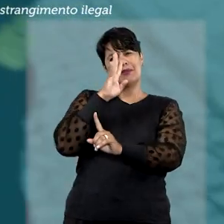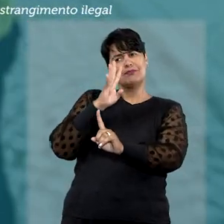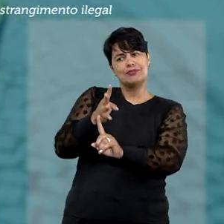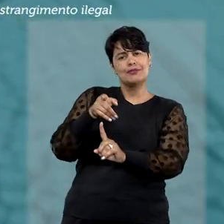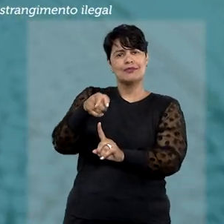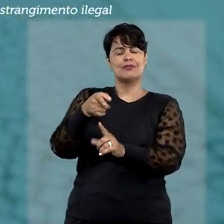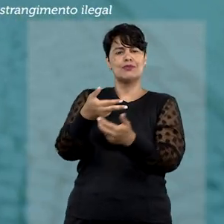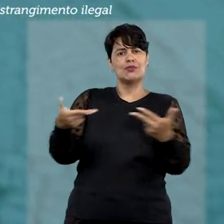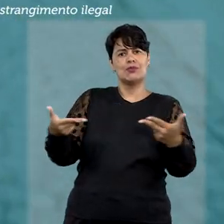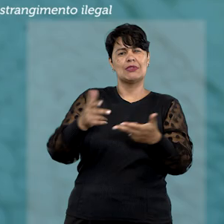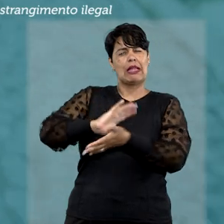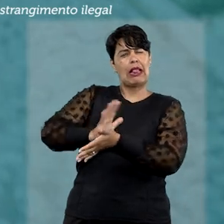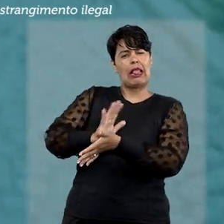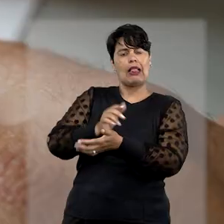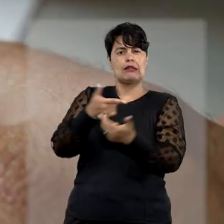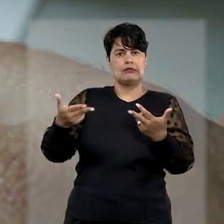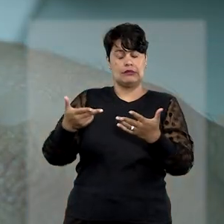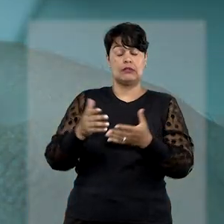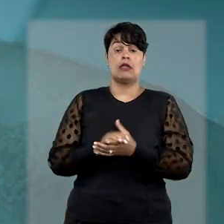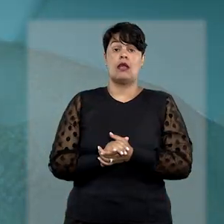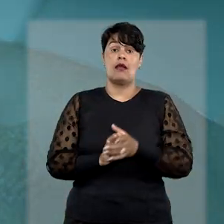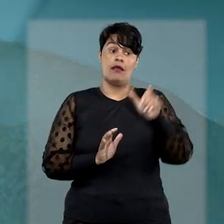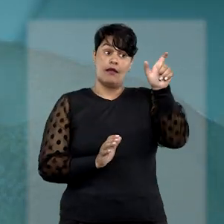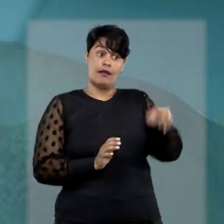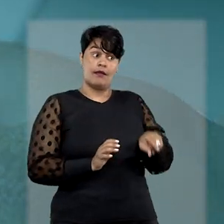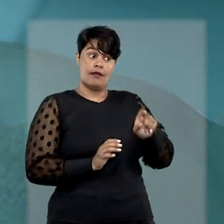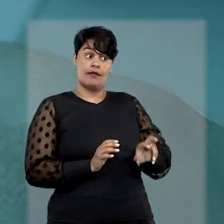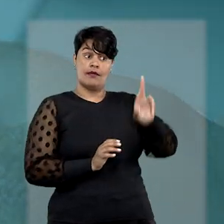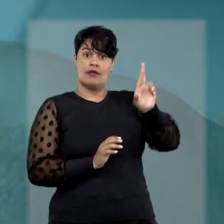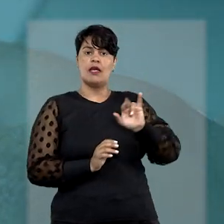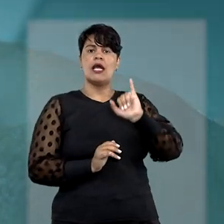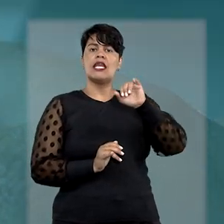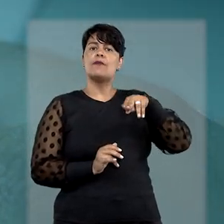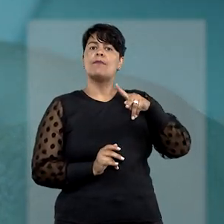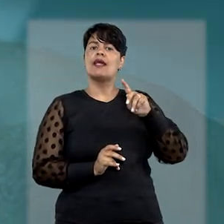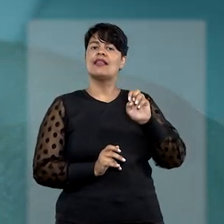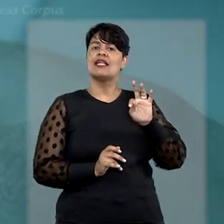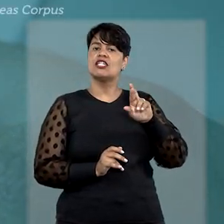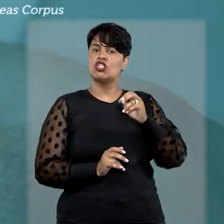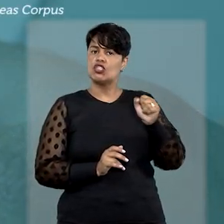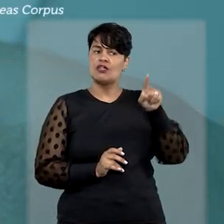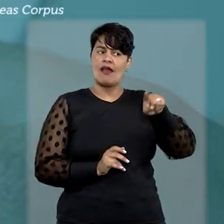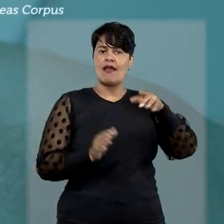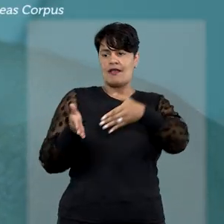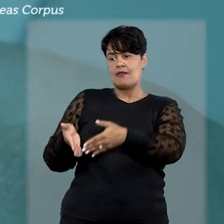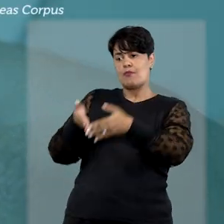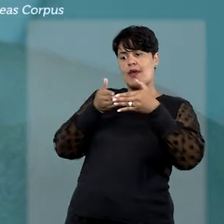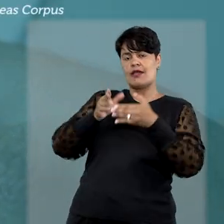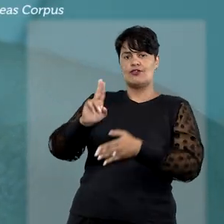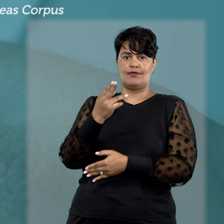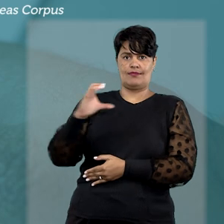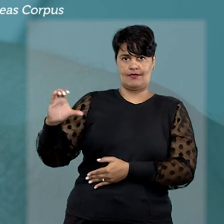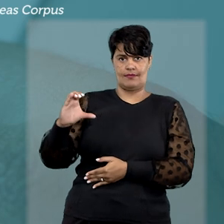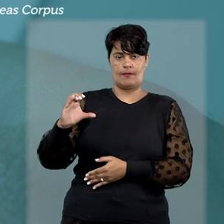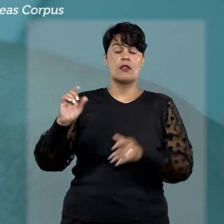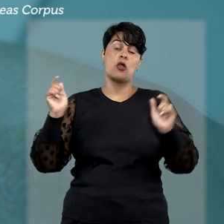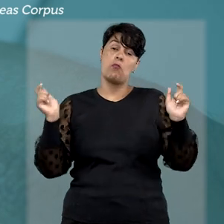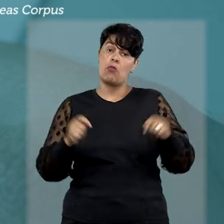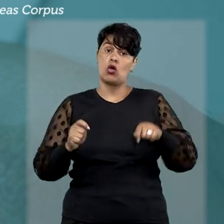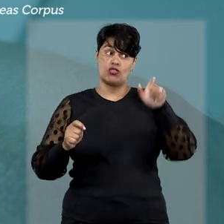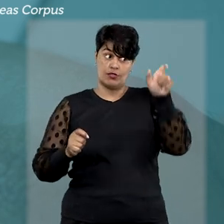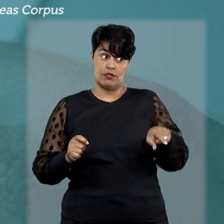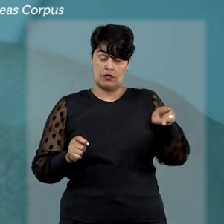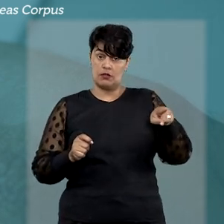sofrer o constrangimento ilegal. Já um impetrante é a pessoa que apresenta o pedido do habeas corpus e pode ser